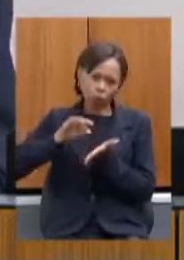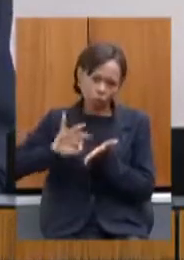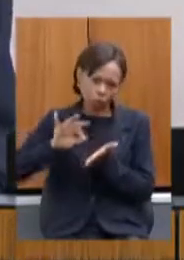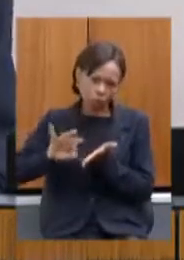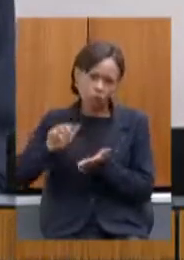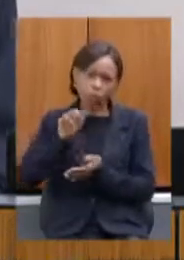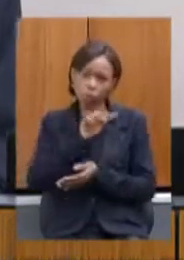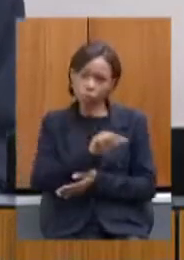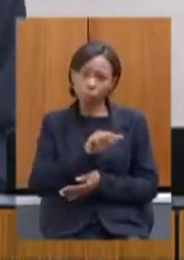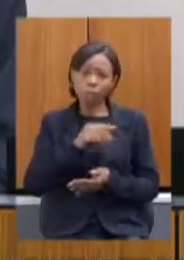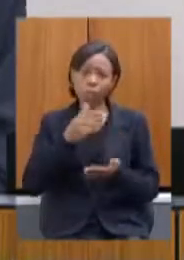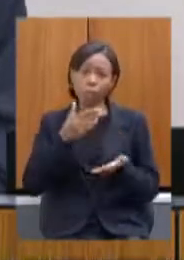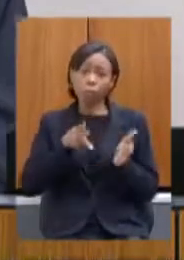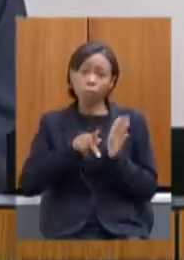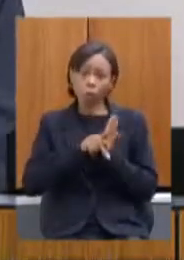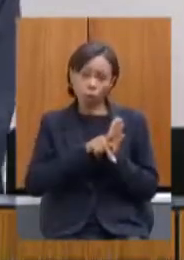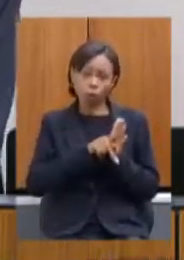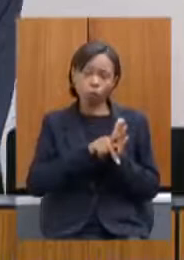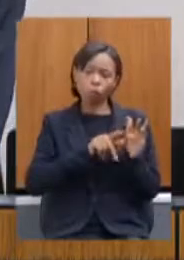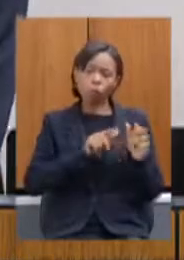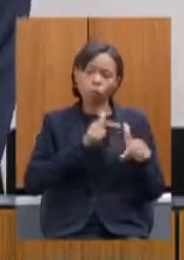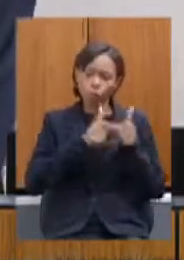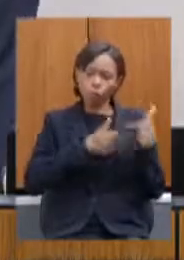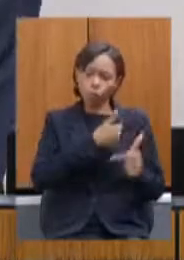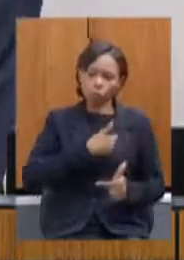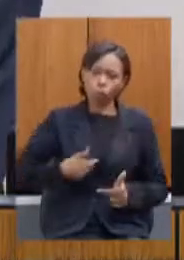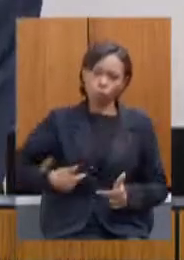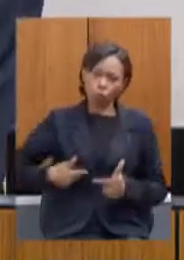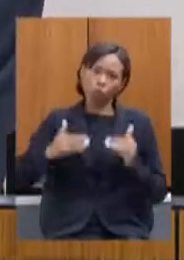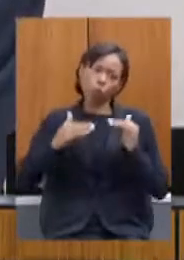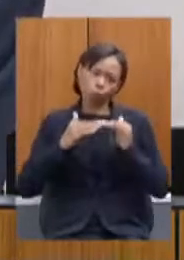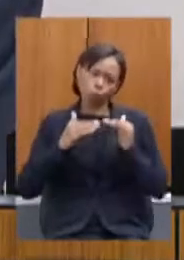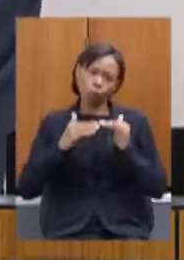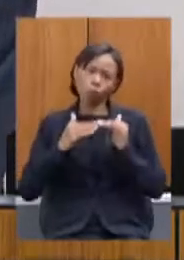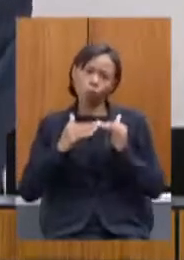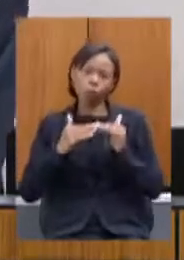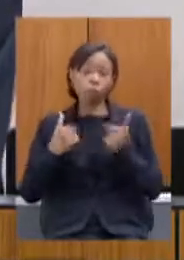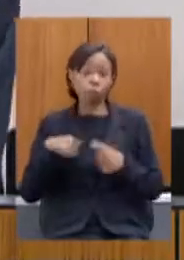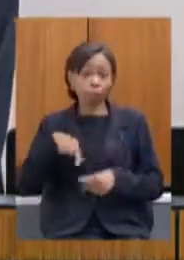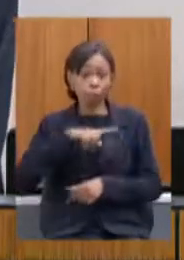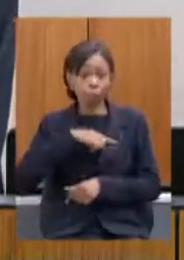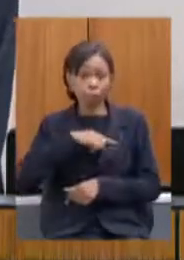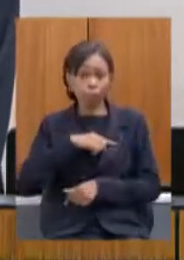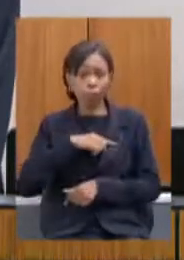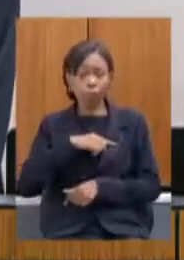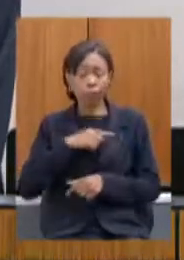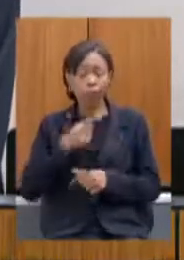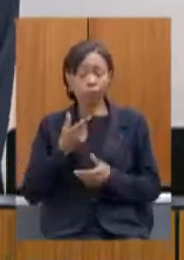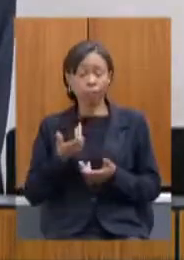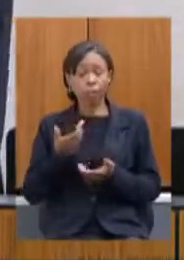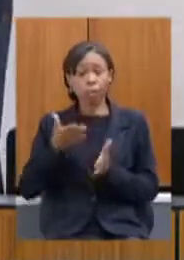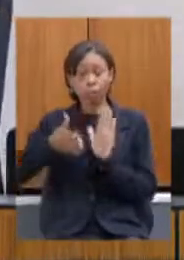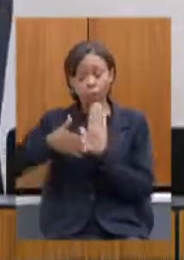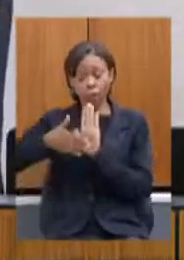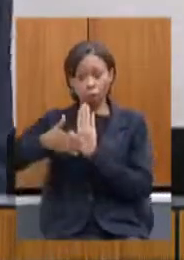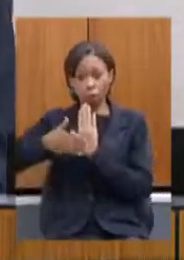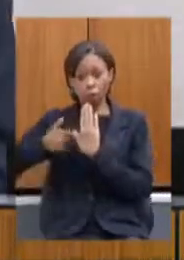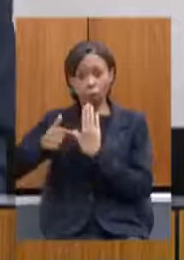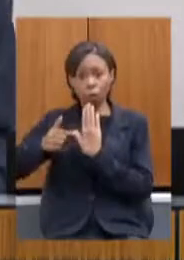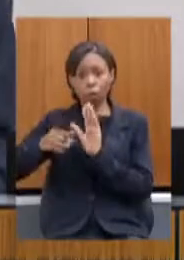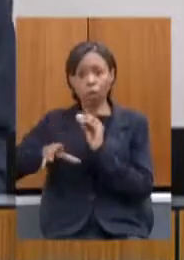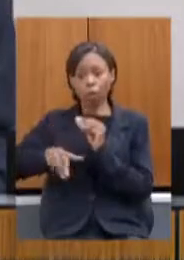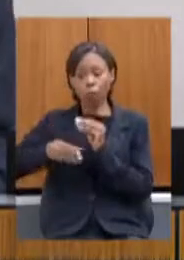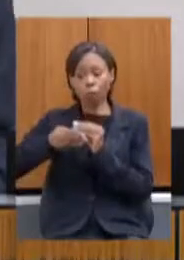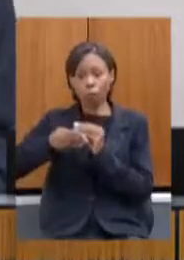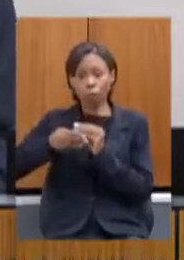governo coloca aí que concorda com isso eu quero já deixar claro que nós estamos aqui com a proposta de emenda da constituição na